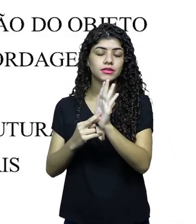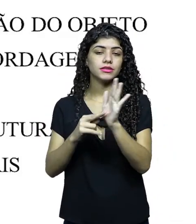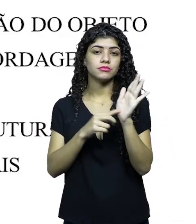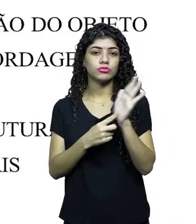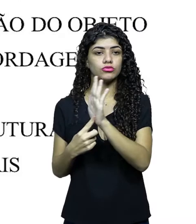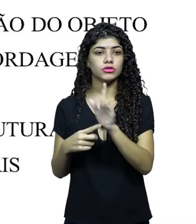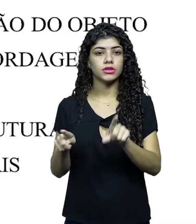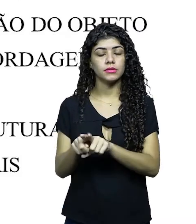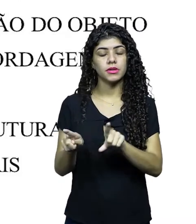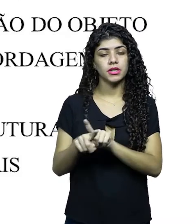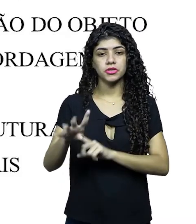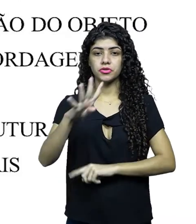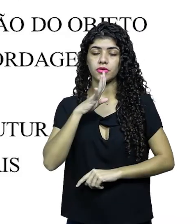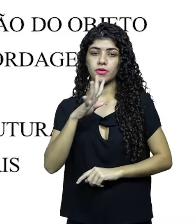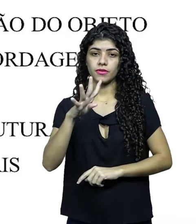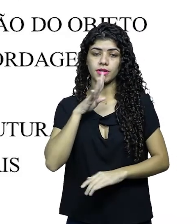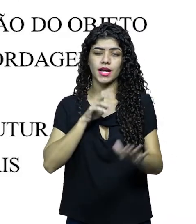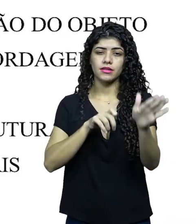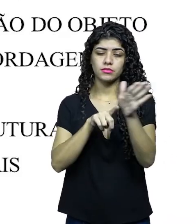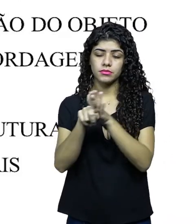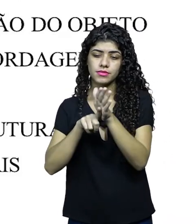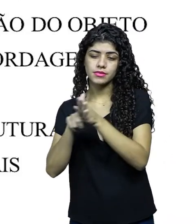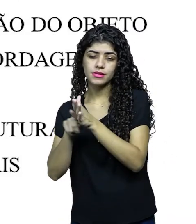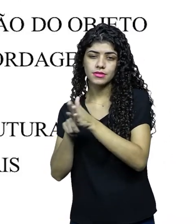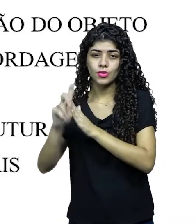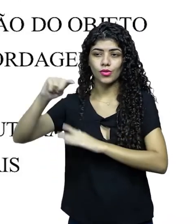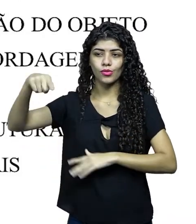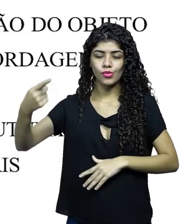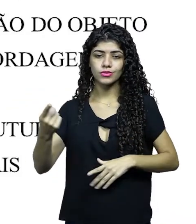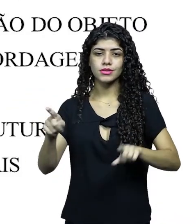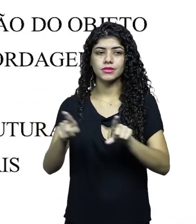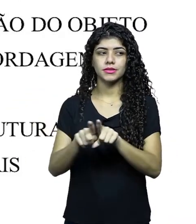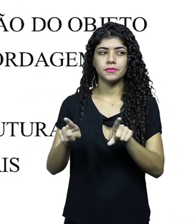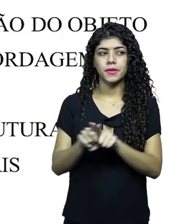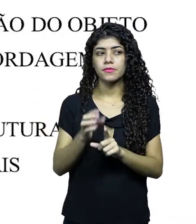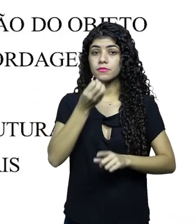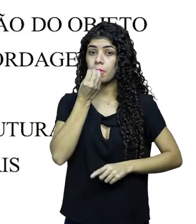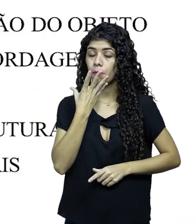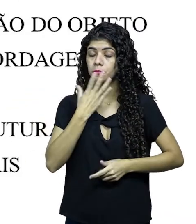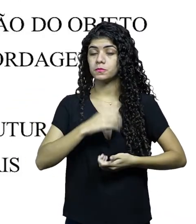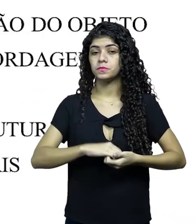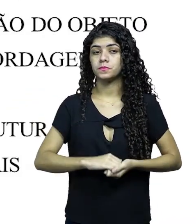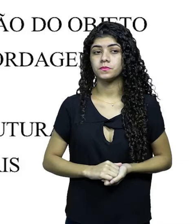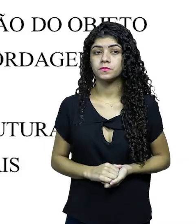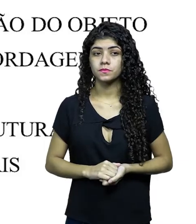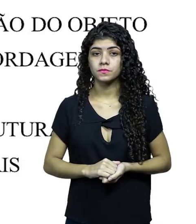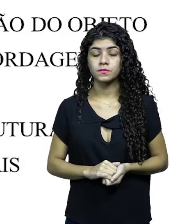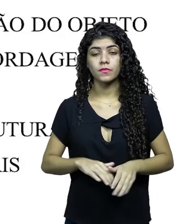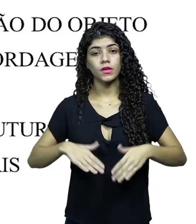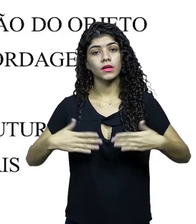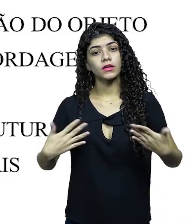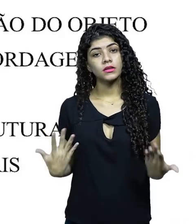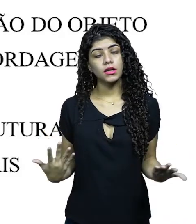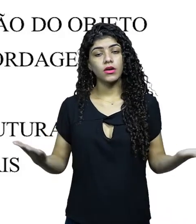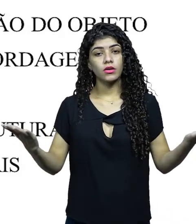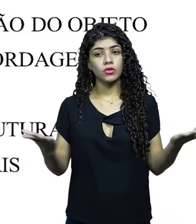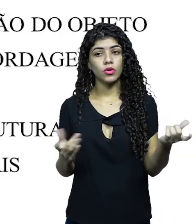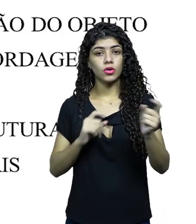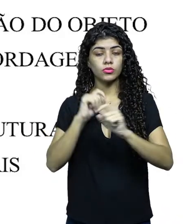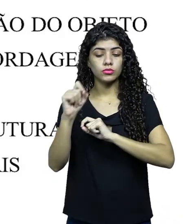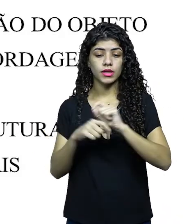mostrando também que a gente conhece, pesquisou outras obras, tá bom? Então, é sempre bom.